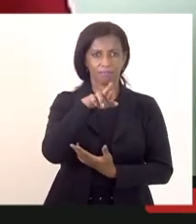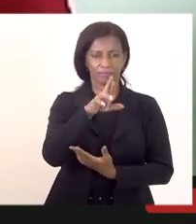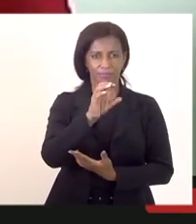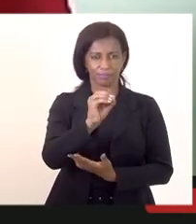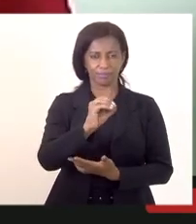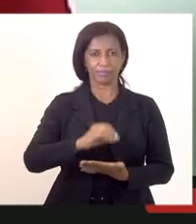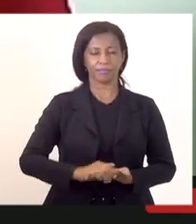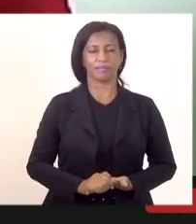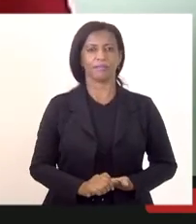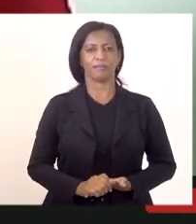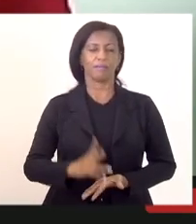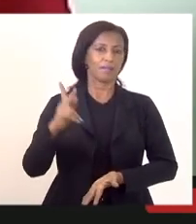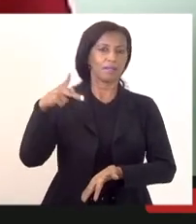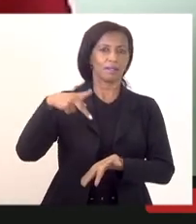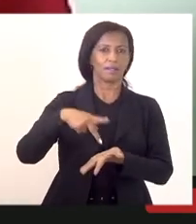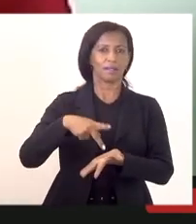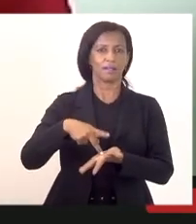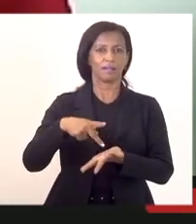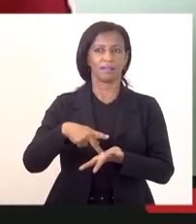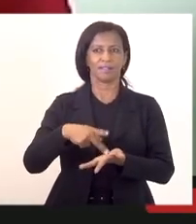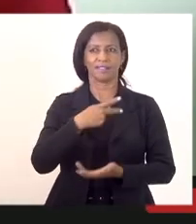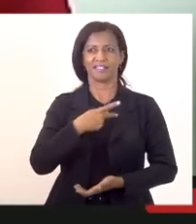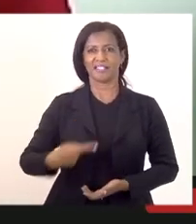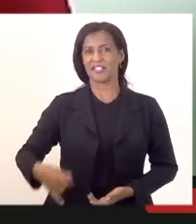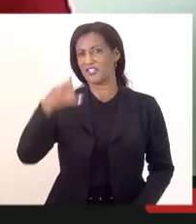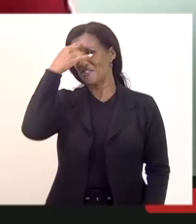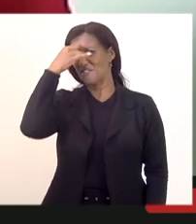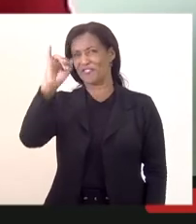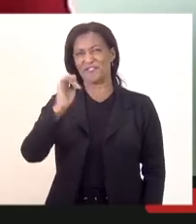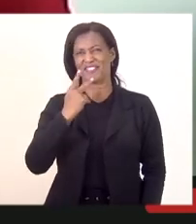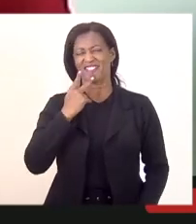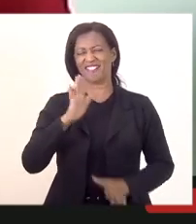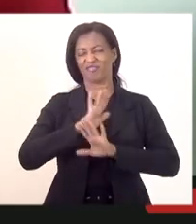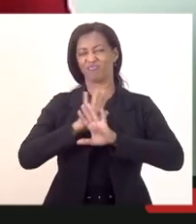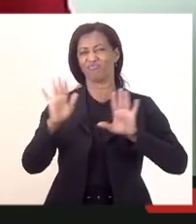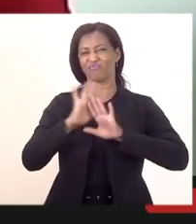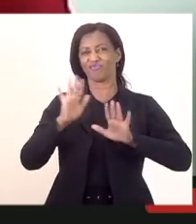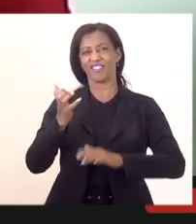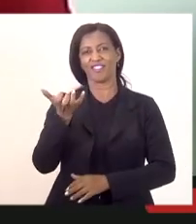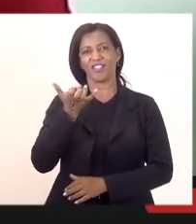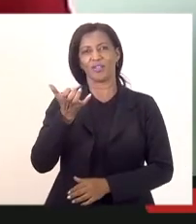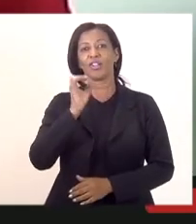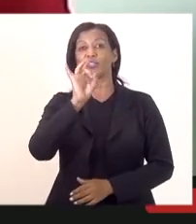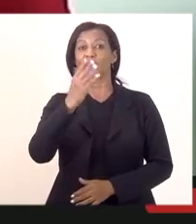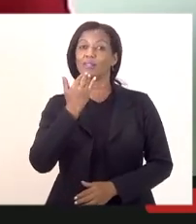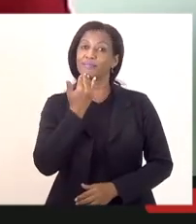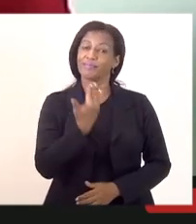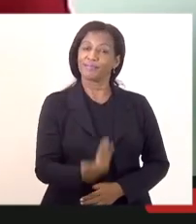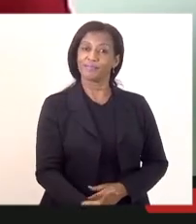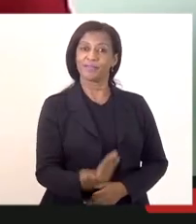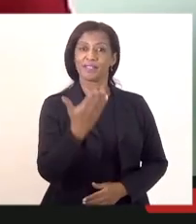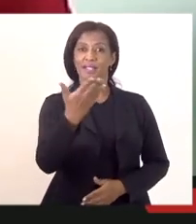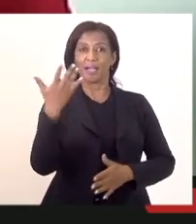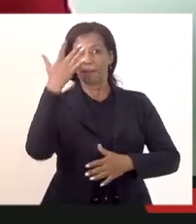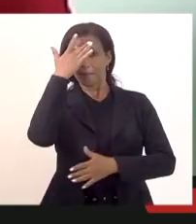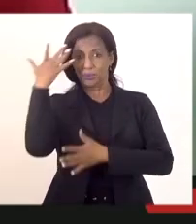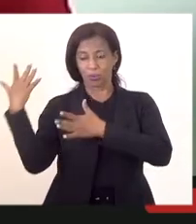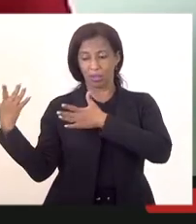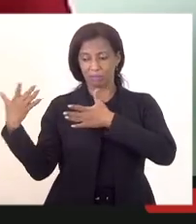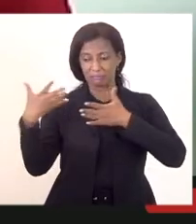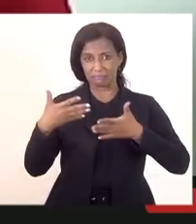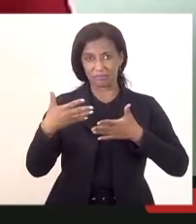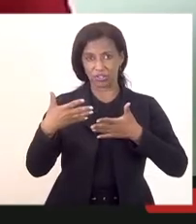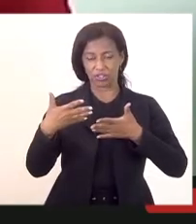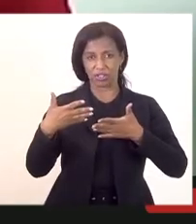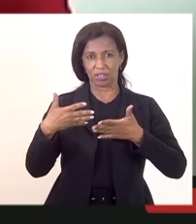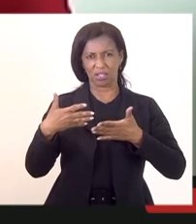verdade, presidente, eu vou abrir mão de falar nesse momento, eu quero apenas solicitar que está chegando aqui no meu WhatsApp